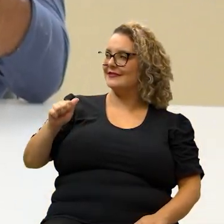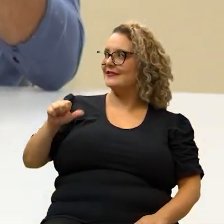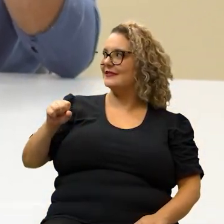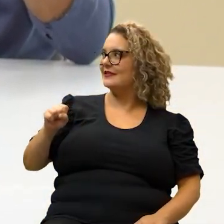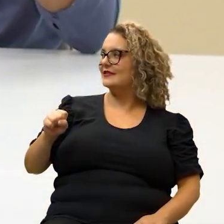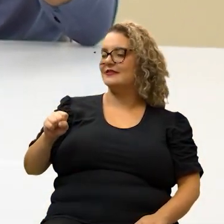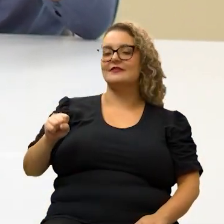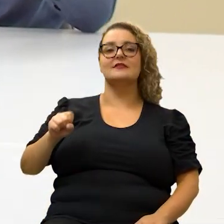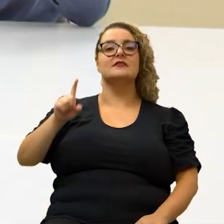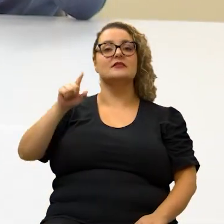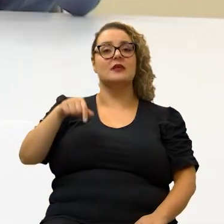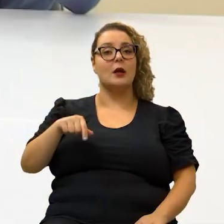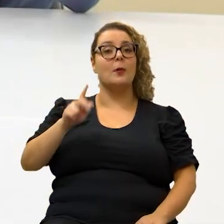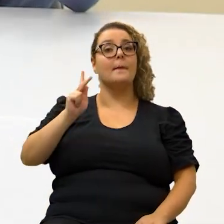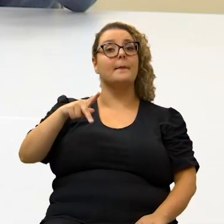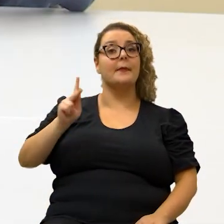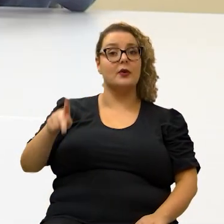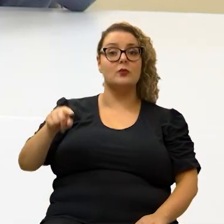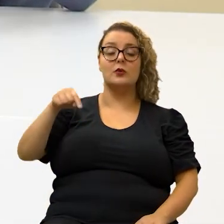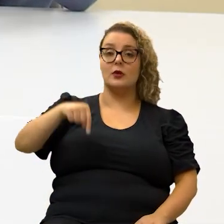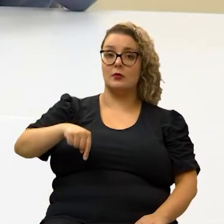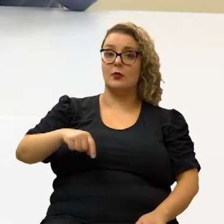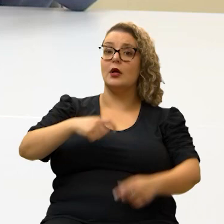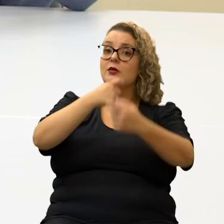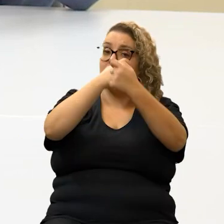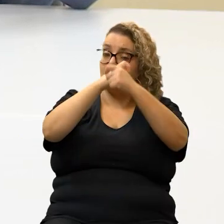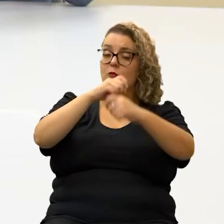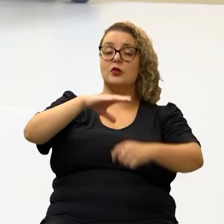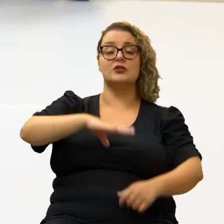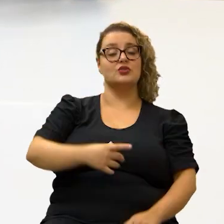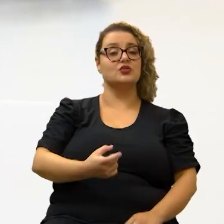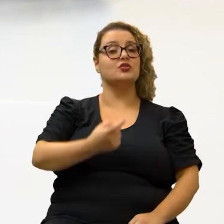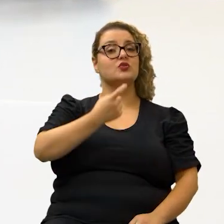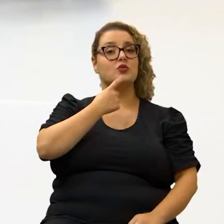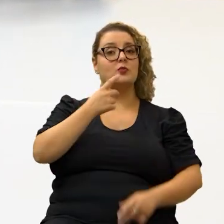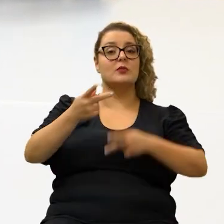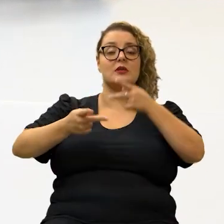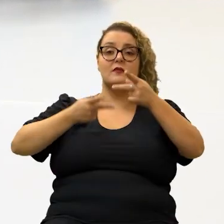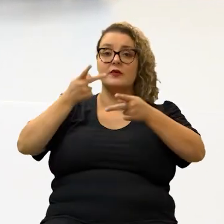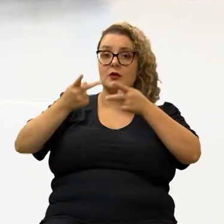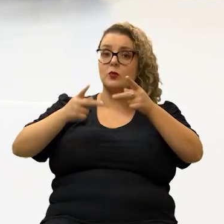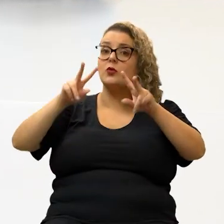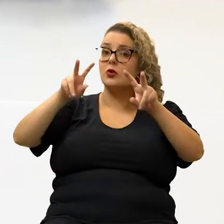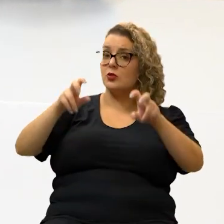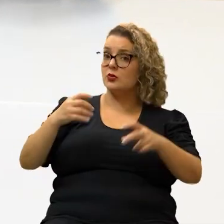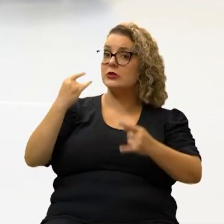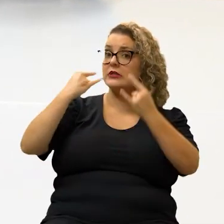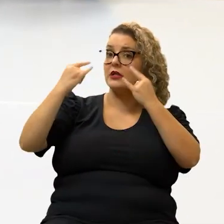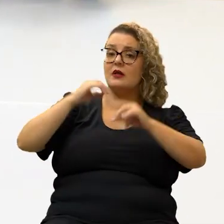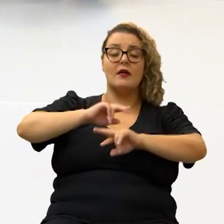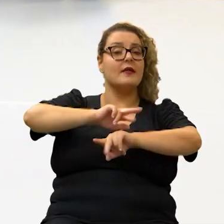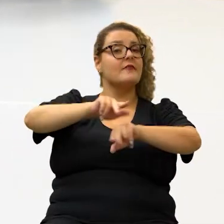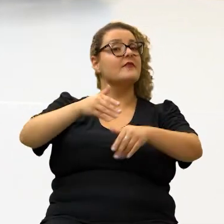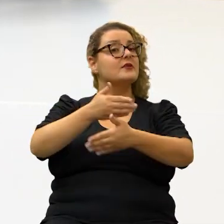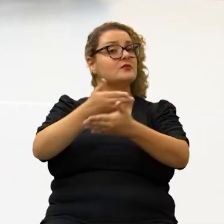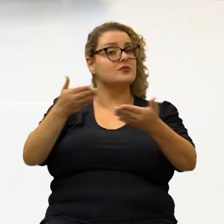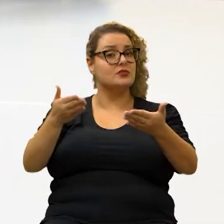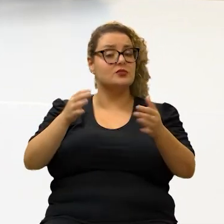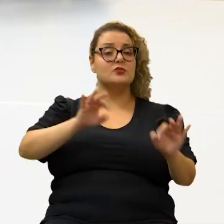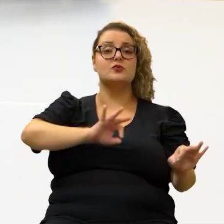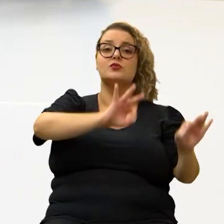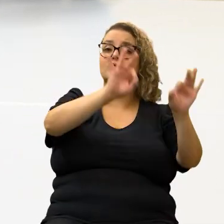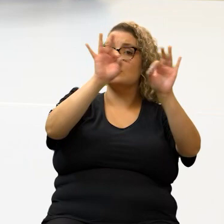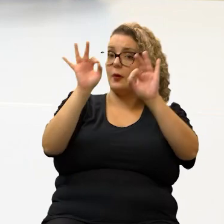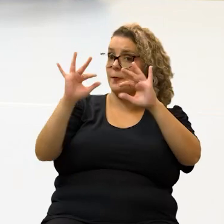Carvalho Borges, ele que é professor aqui na PUC Campinas para a gente falar sobre um assunto que interessa a muitos de vocês